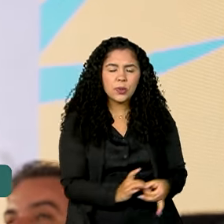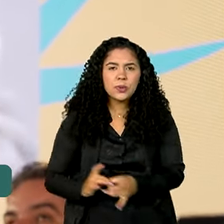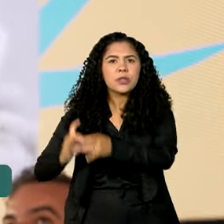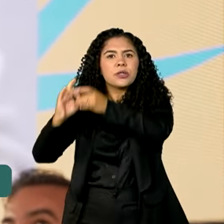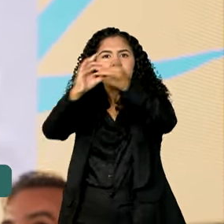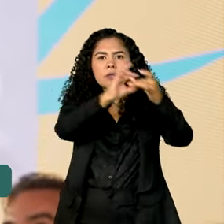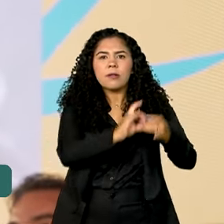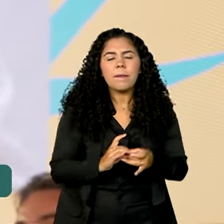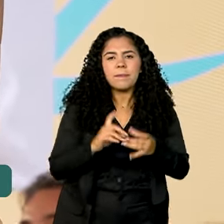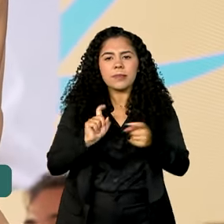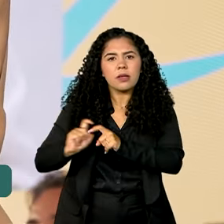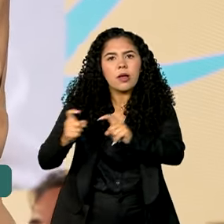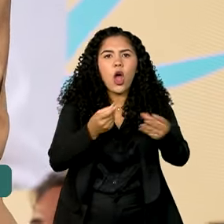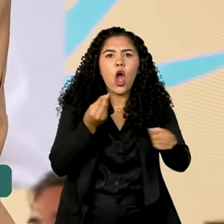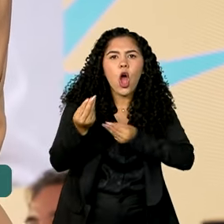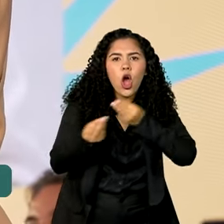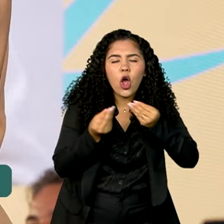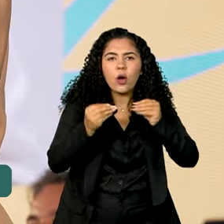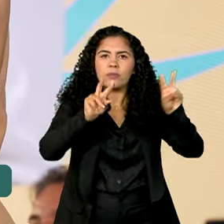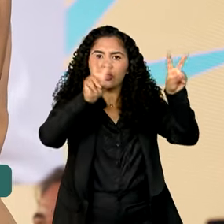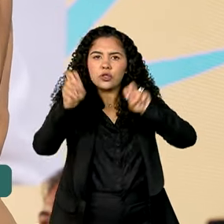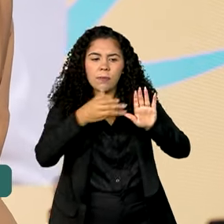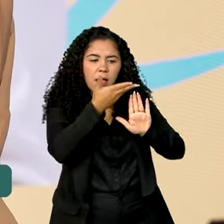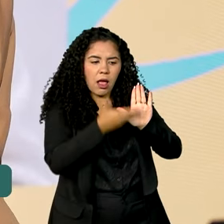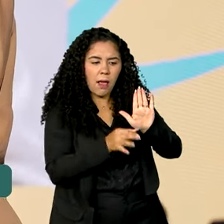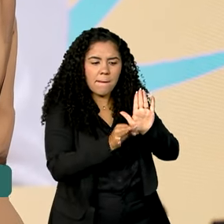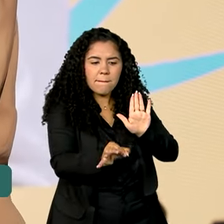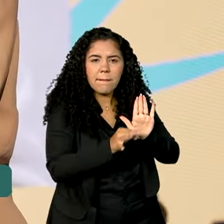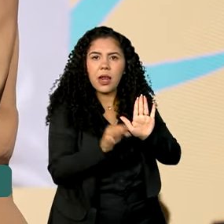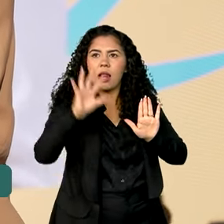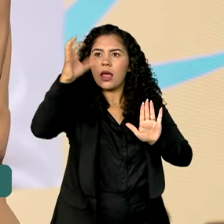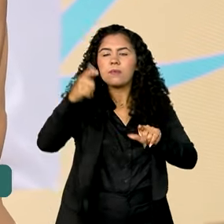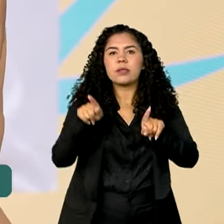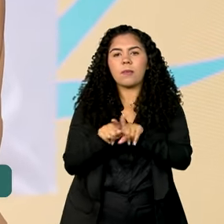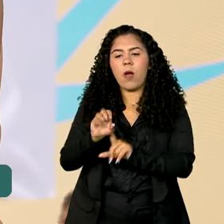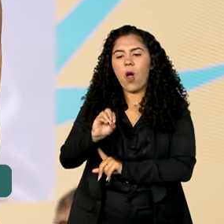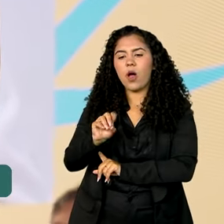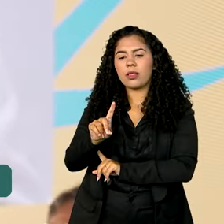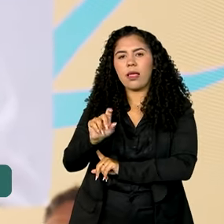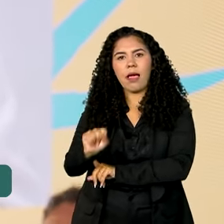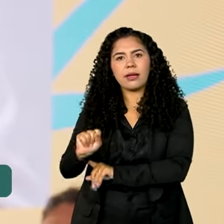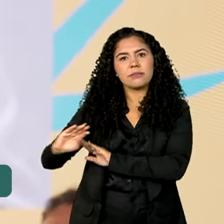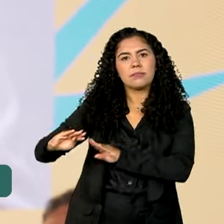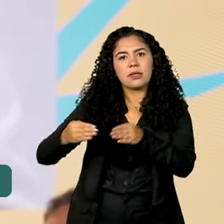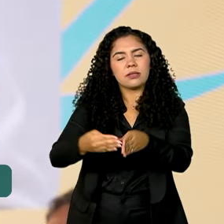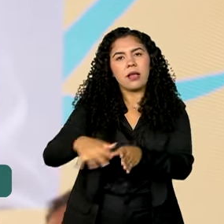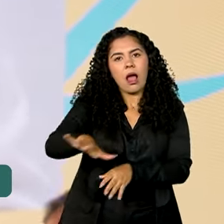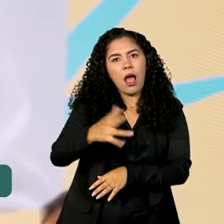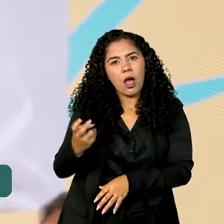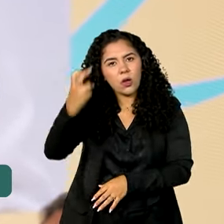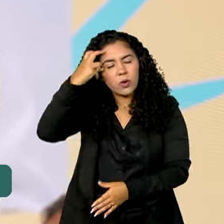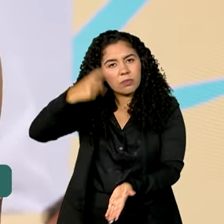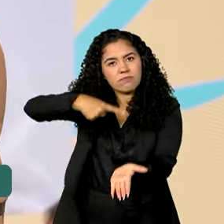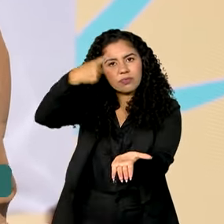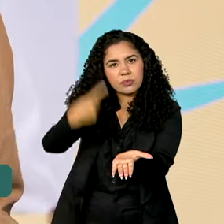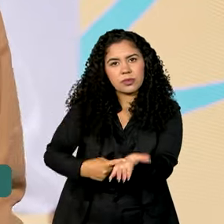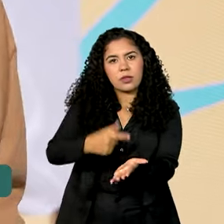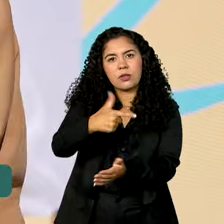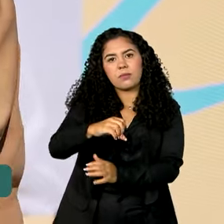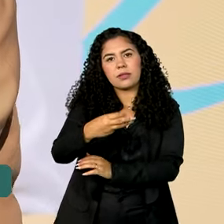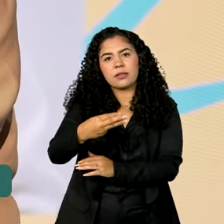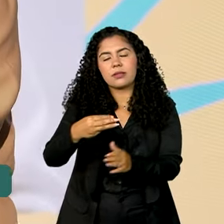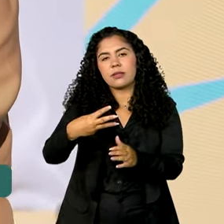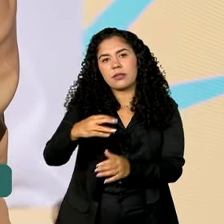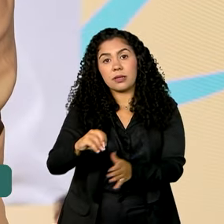discussões do plano clima e também para a criação de um ODS para a cultura na Agenda 2030 da ONU.